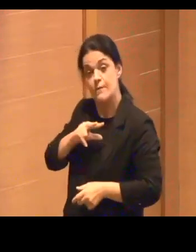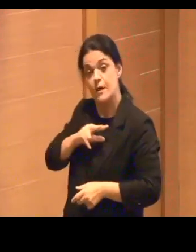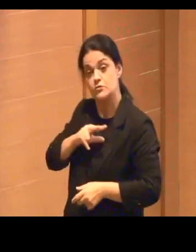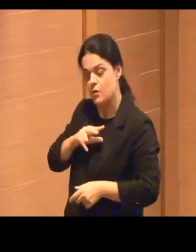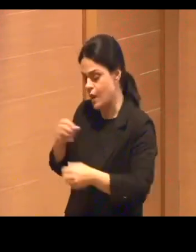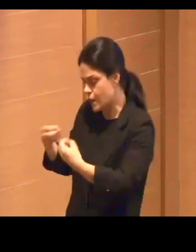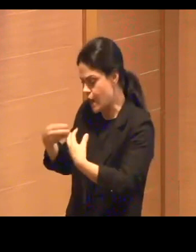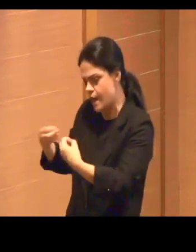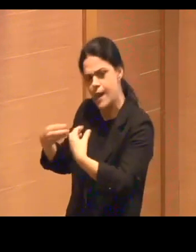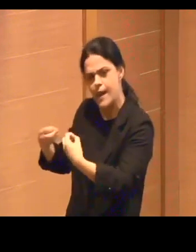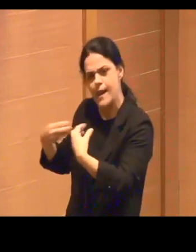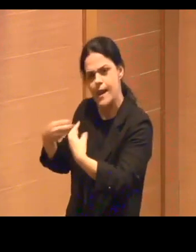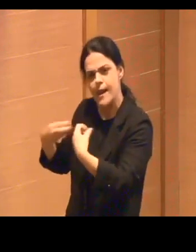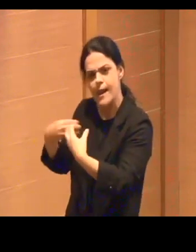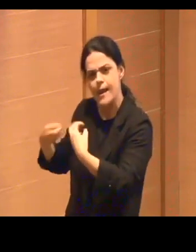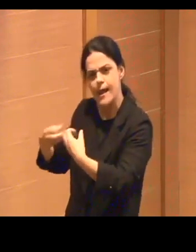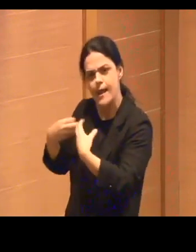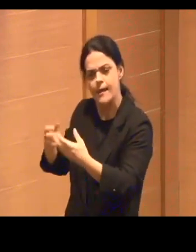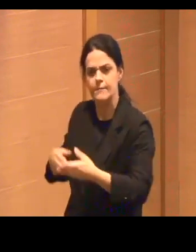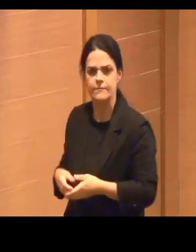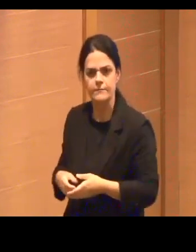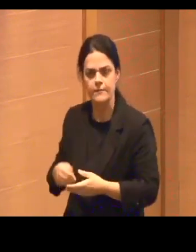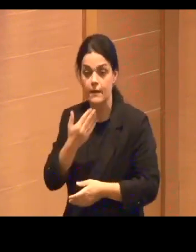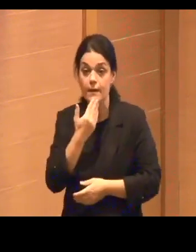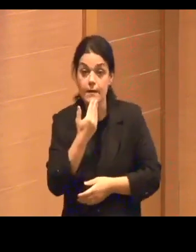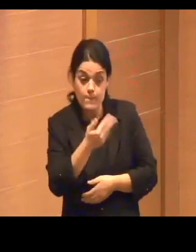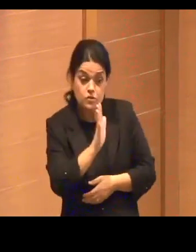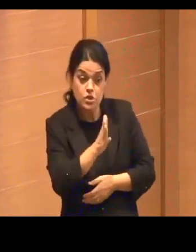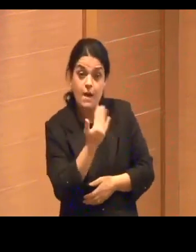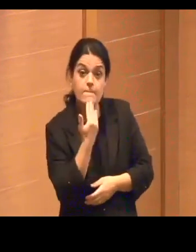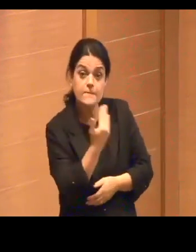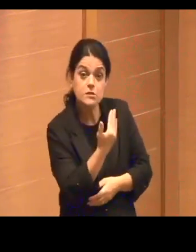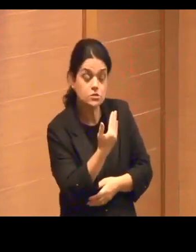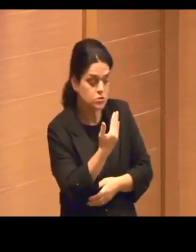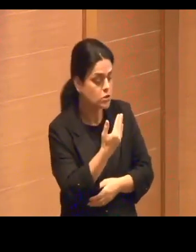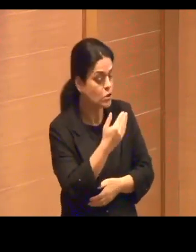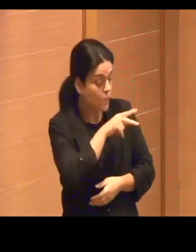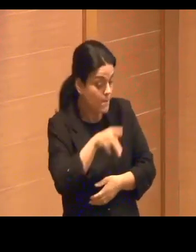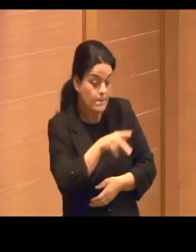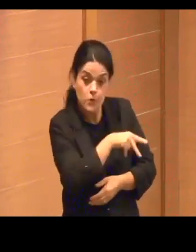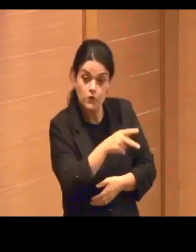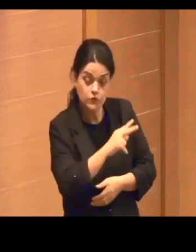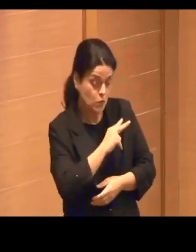socorro ao professor particular para passar em cálculo. Agora ele é um professor particular de tudo.